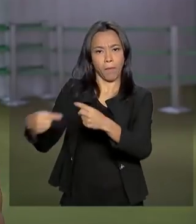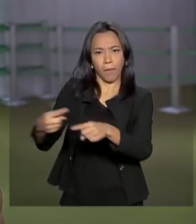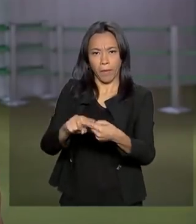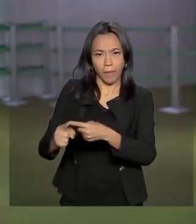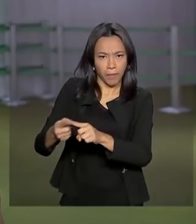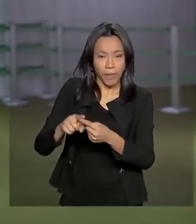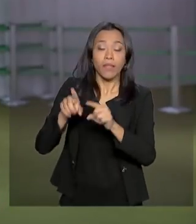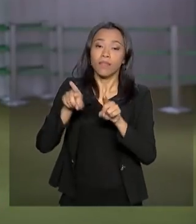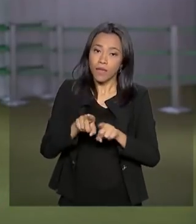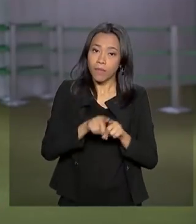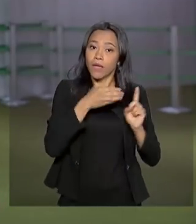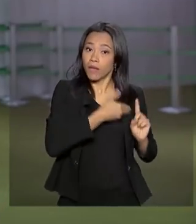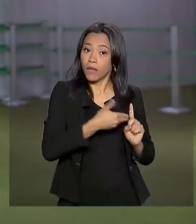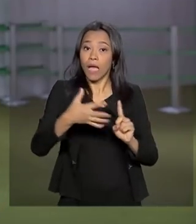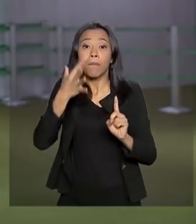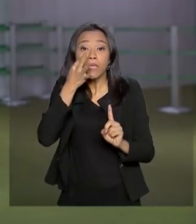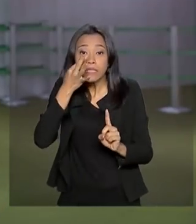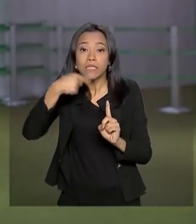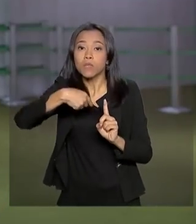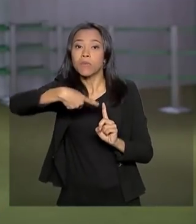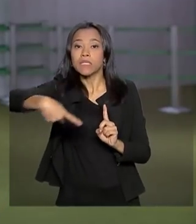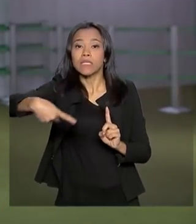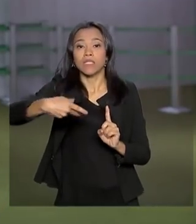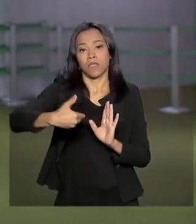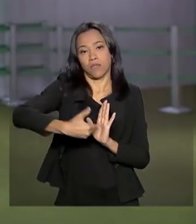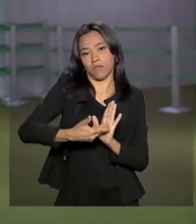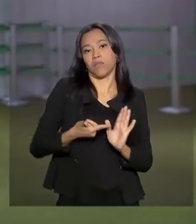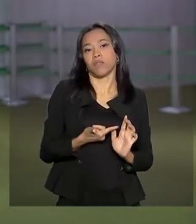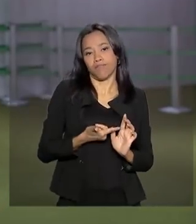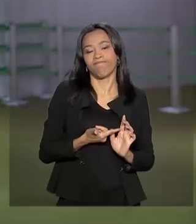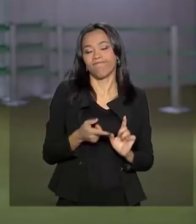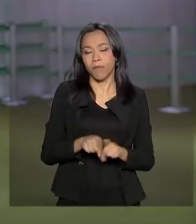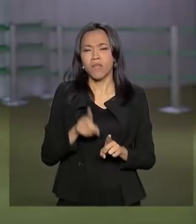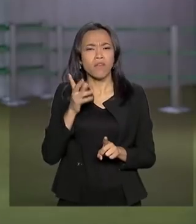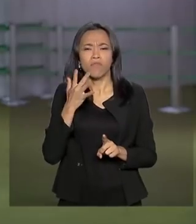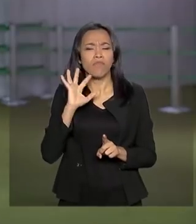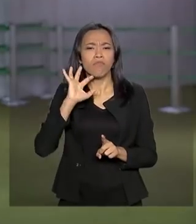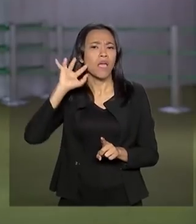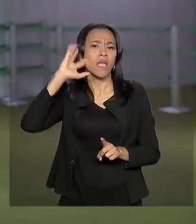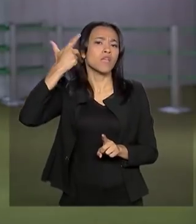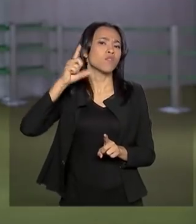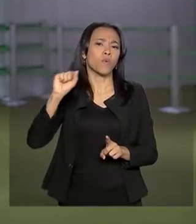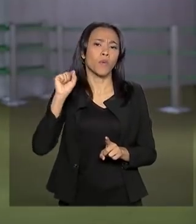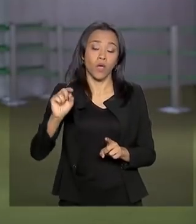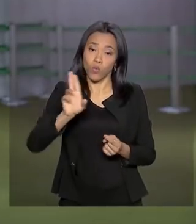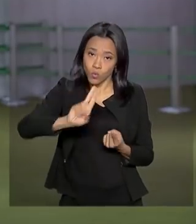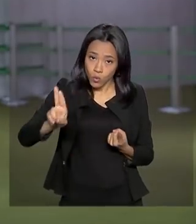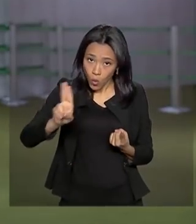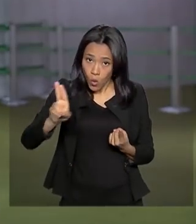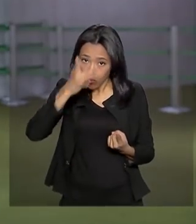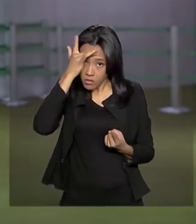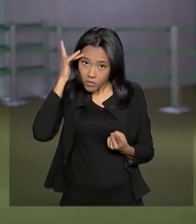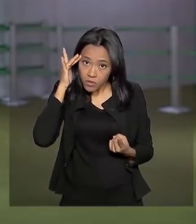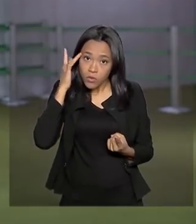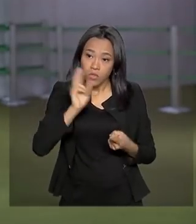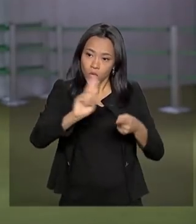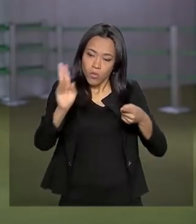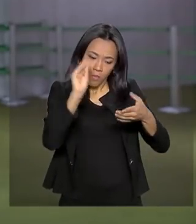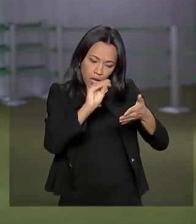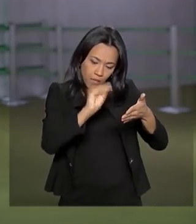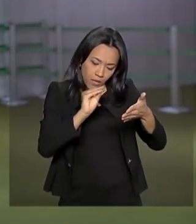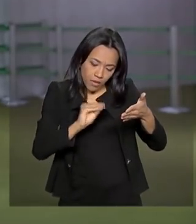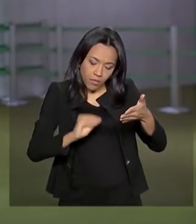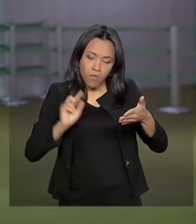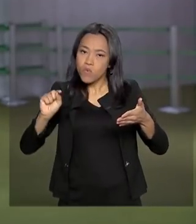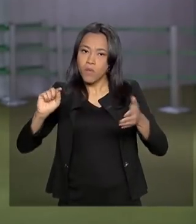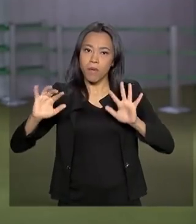presidente da casa, Rodrigo Maia, participar também desse encontro. O eles devem definir? Os nomes das pessoas que vão ser convidadas para